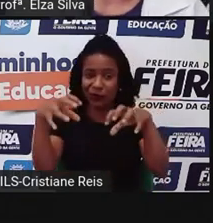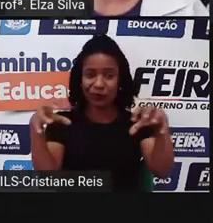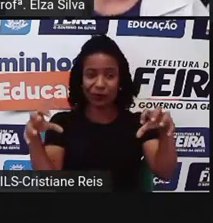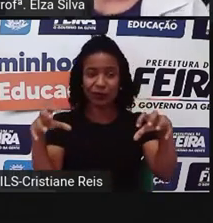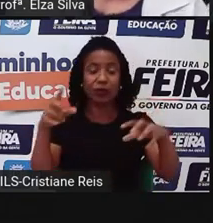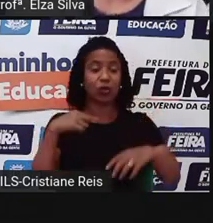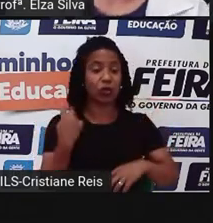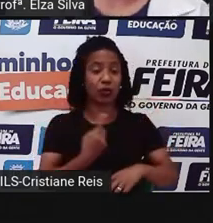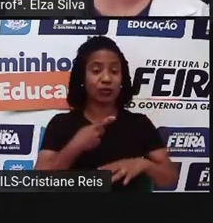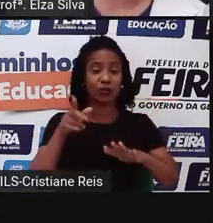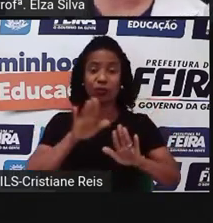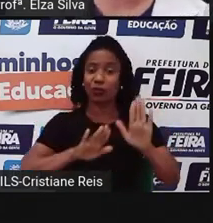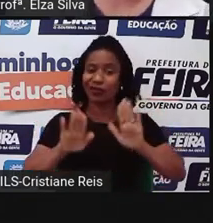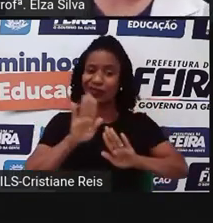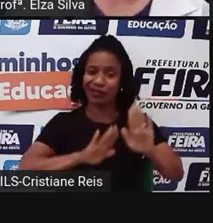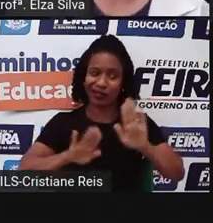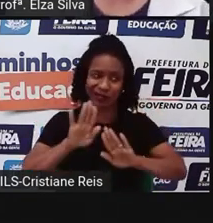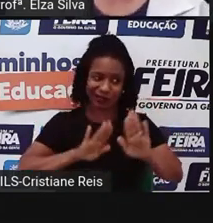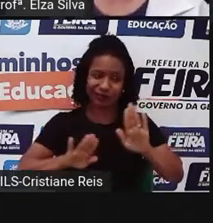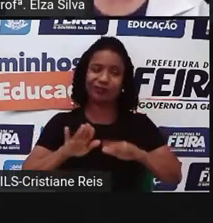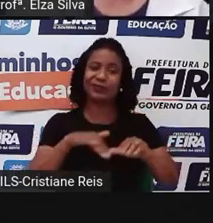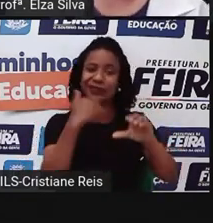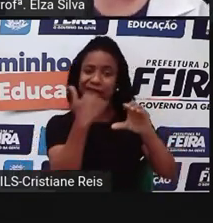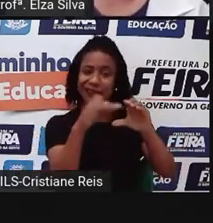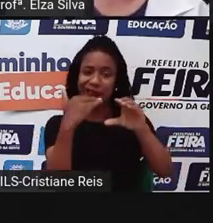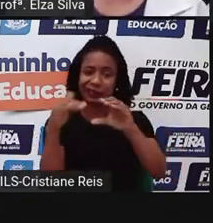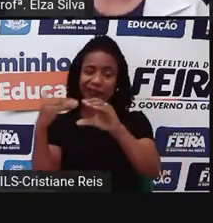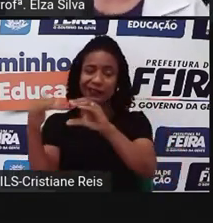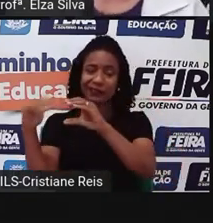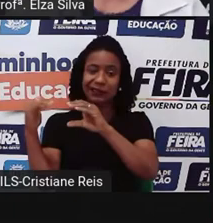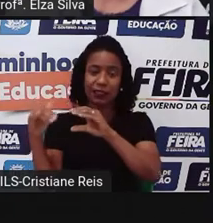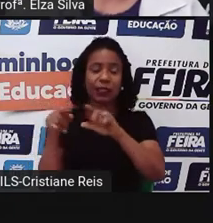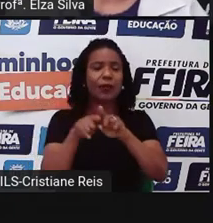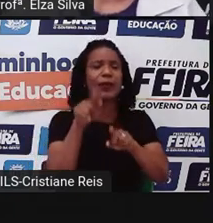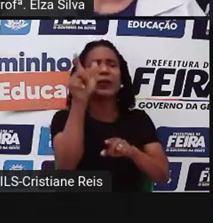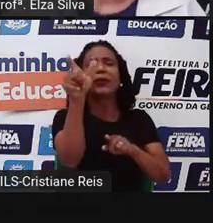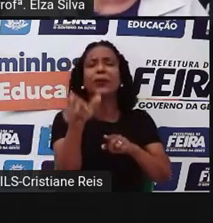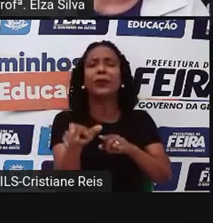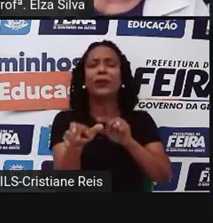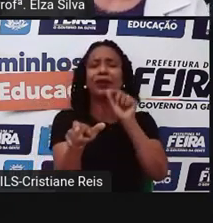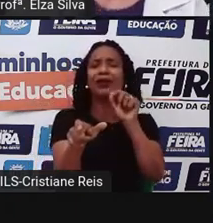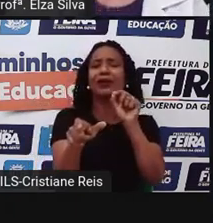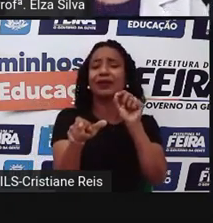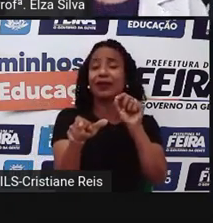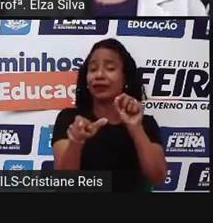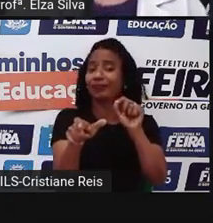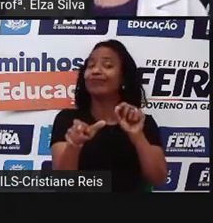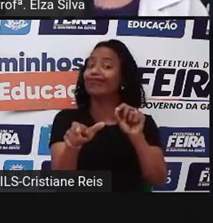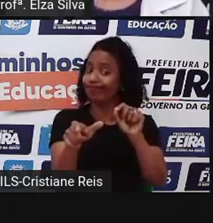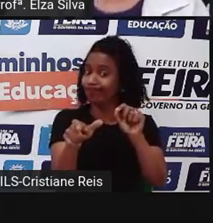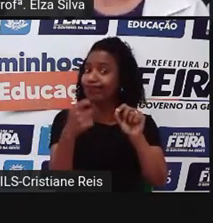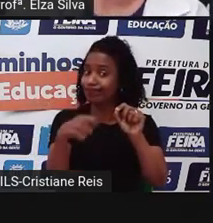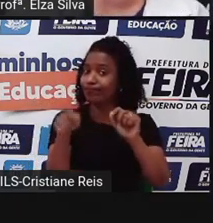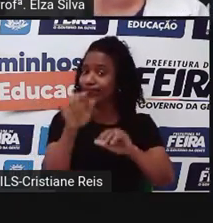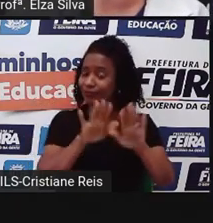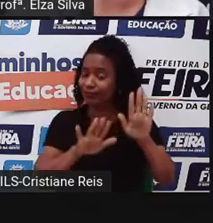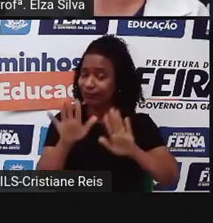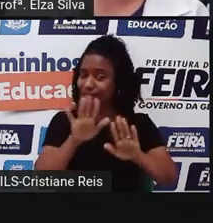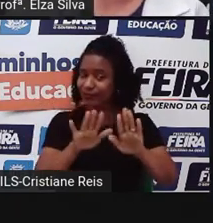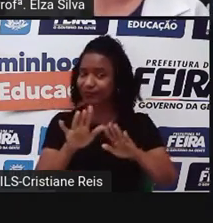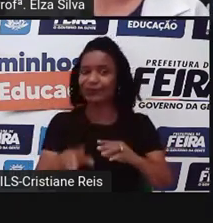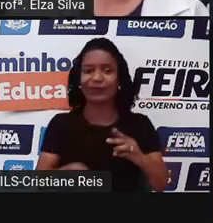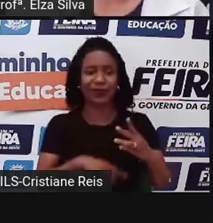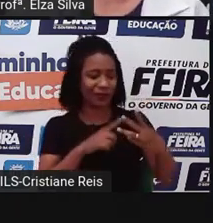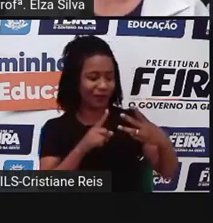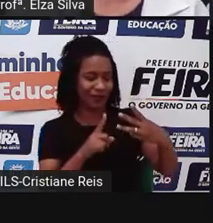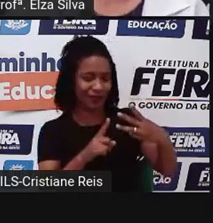cuidado com o que a gente compartilha e com quem a gente compartilha. O próximo, é o Tower of Treasure,